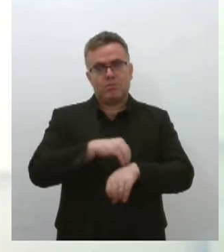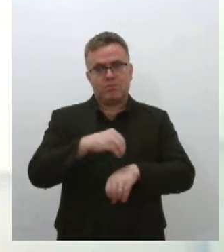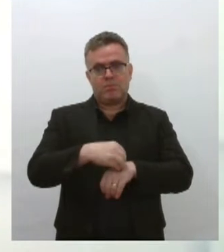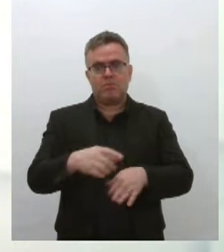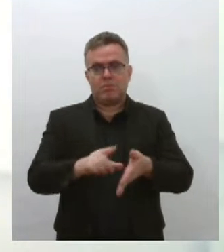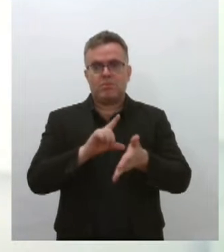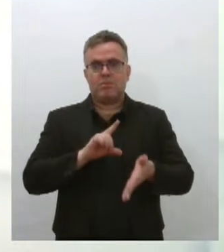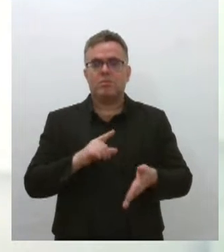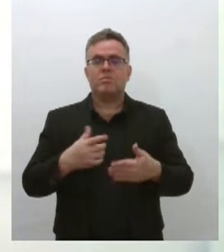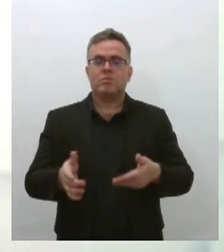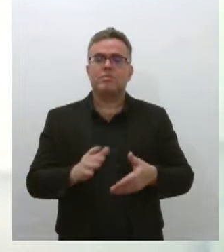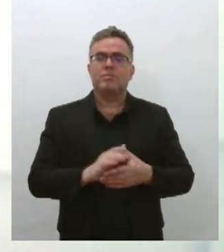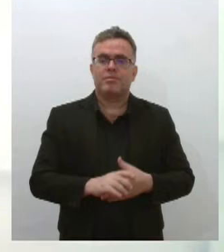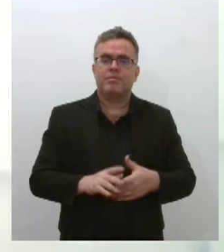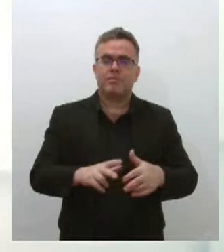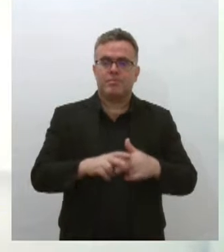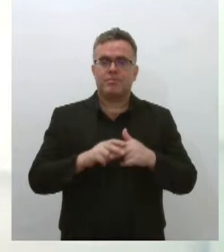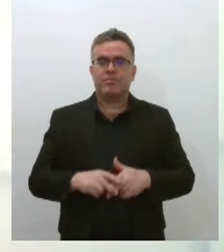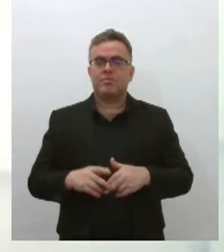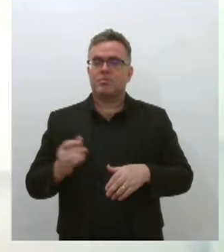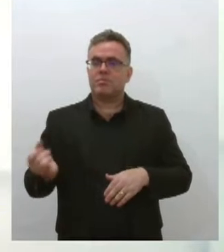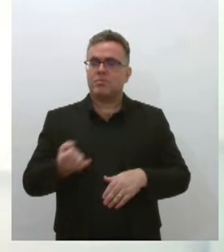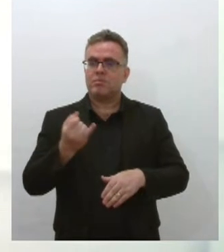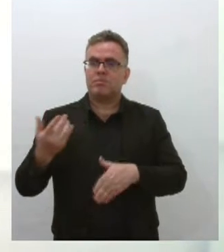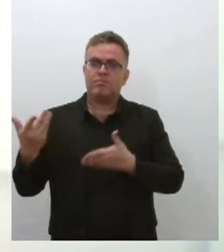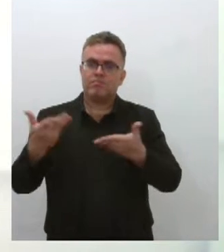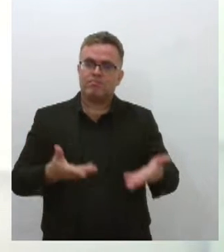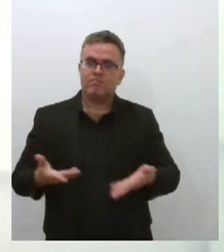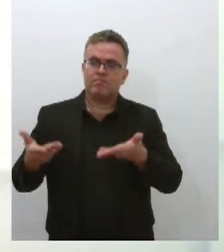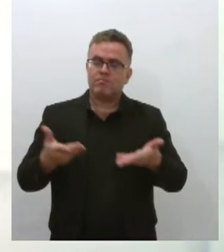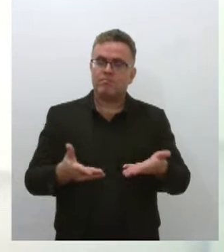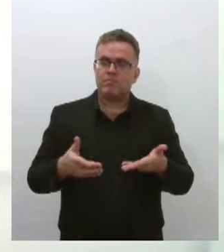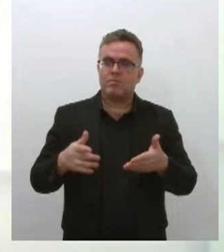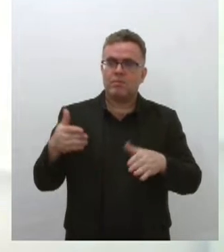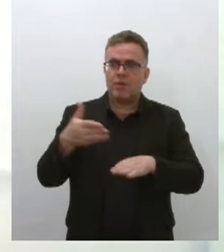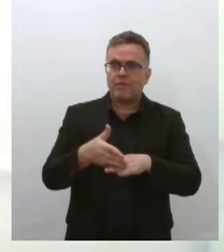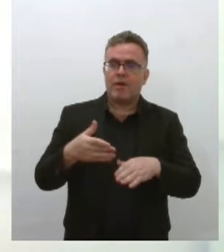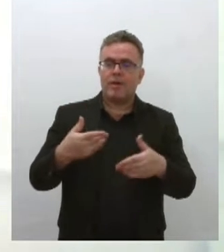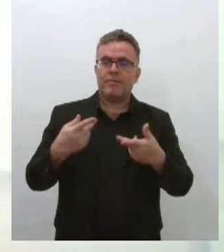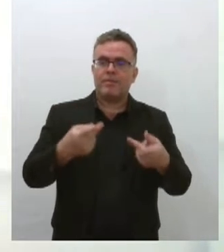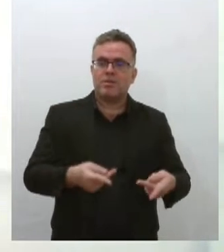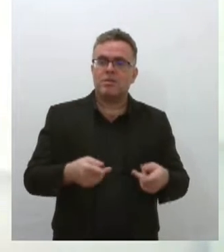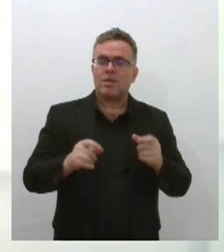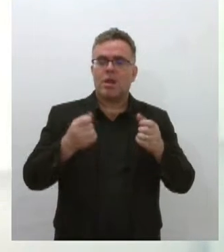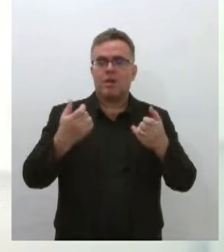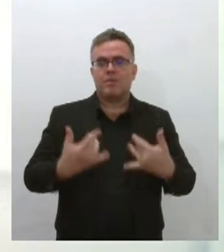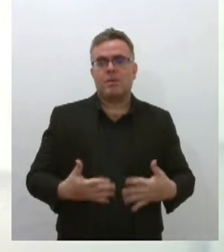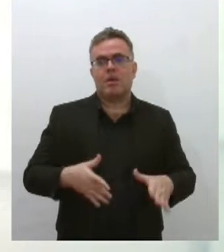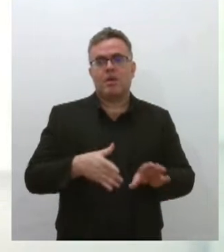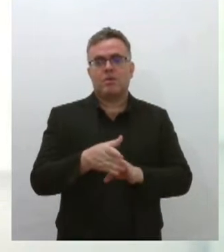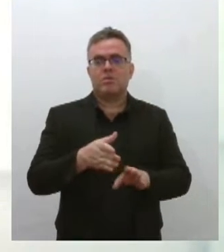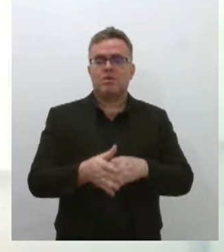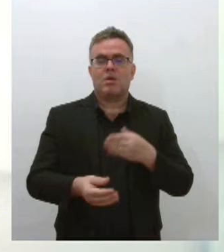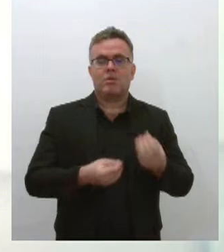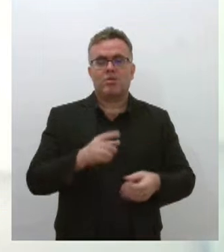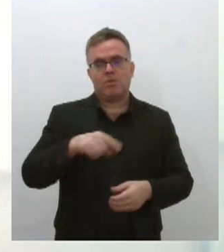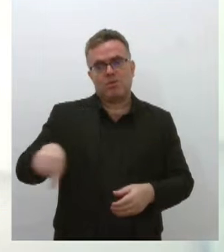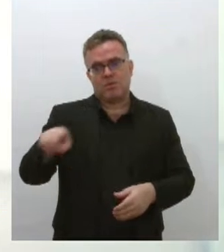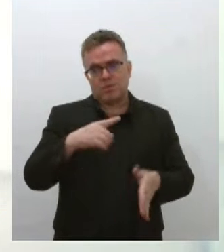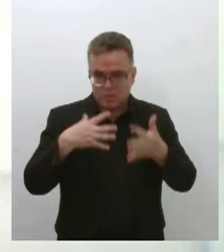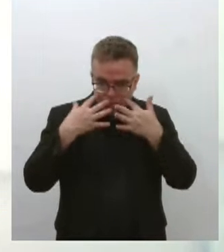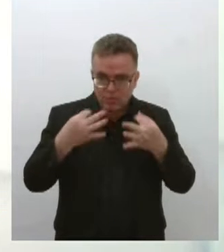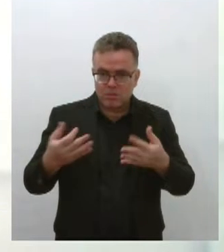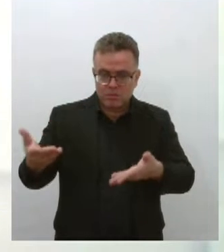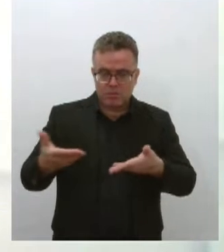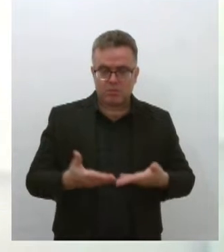os agentes de saúde, os agentes de endemias também, quando eles fizerem a visita da sua casa e estar sempre atento. A gente sabe que a gente